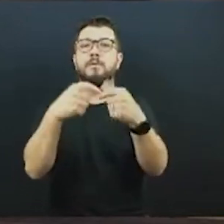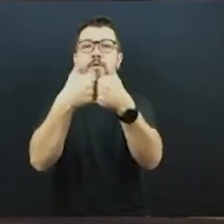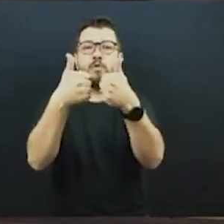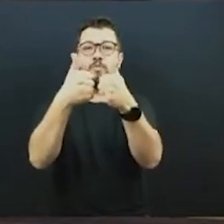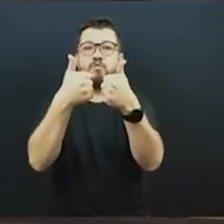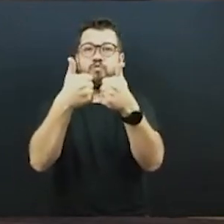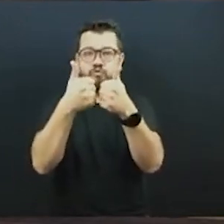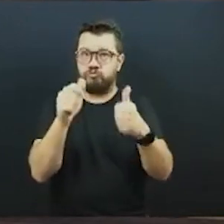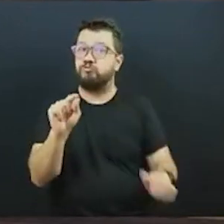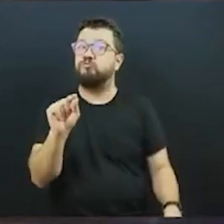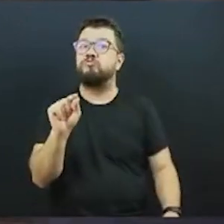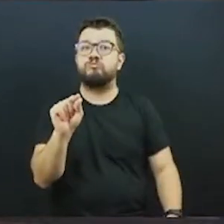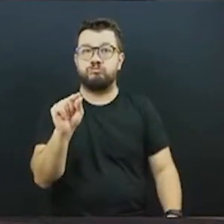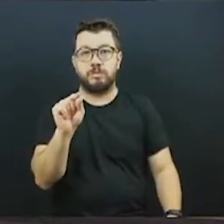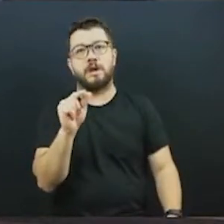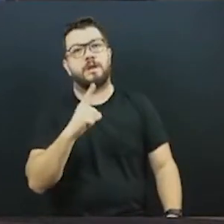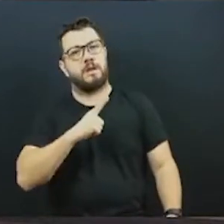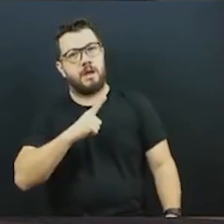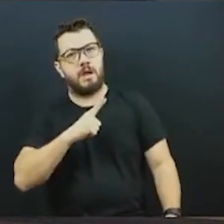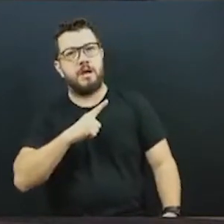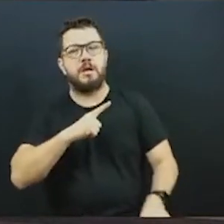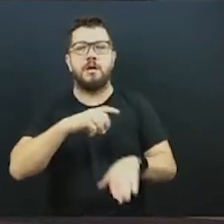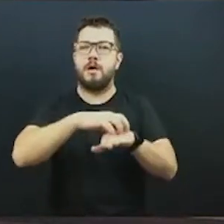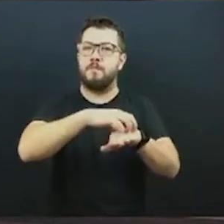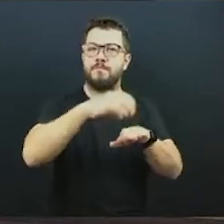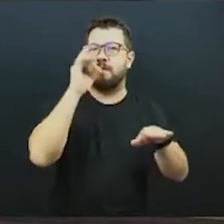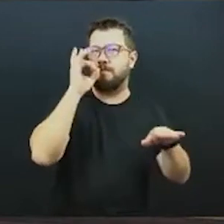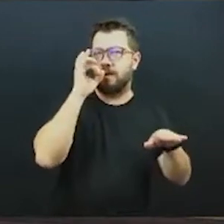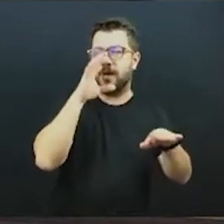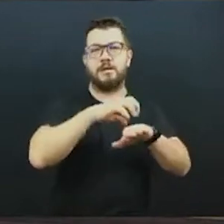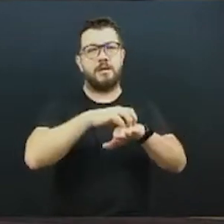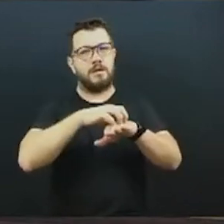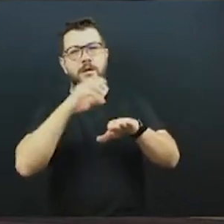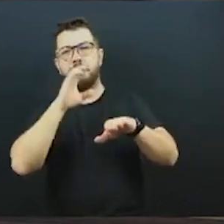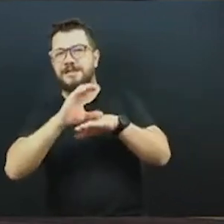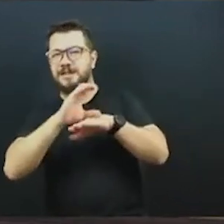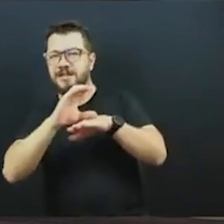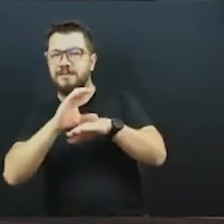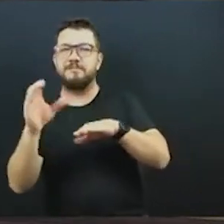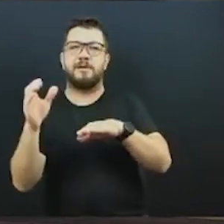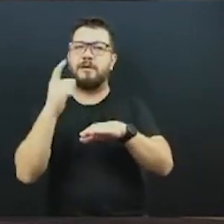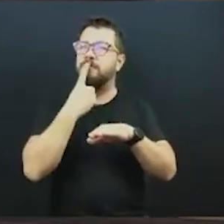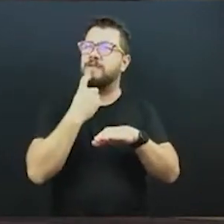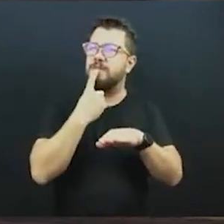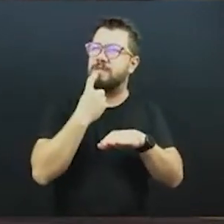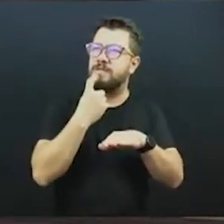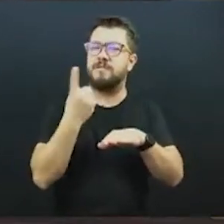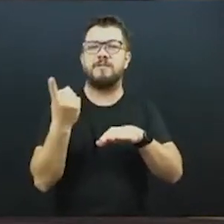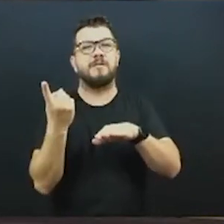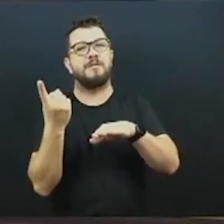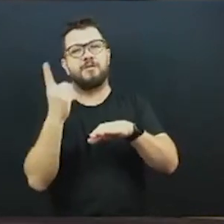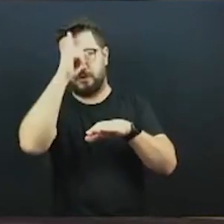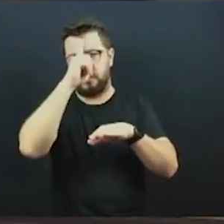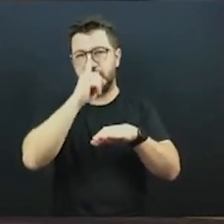Então, nós temos os interbairros, os biarticulados, os alimentadores, os ligeirinhos e por aí